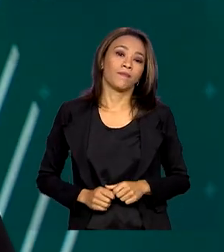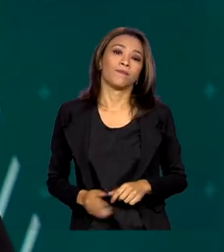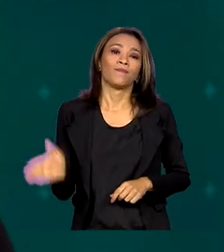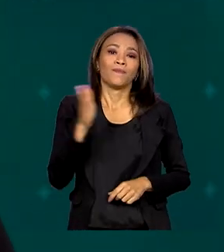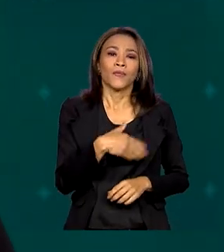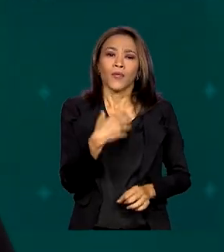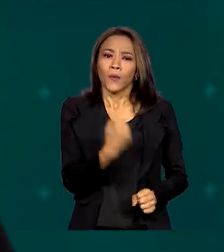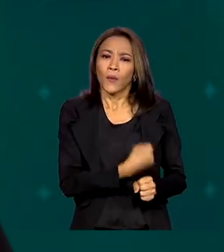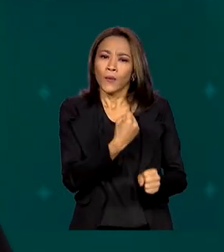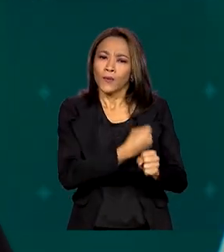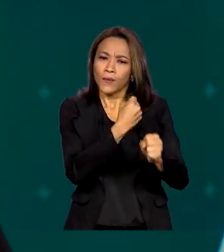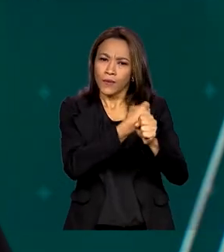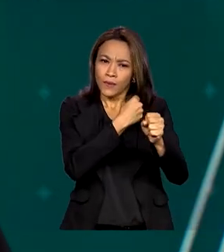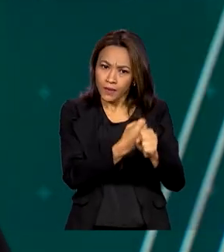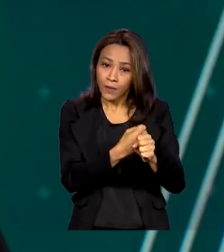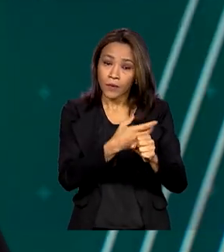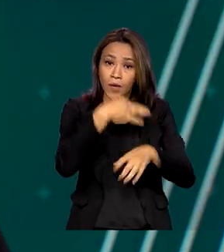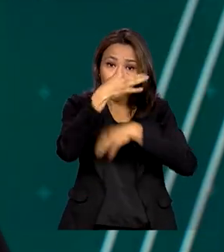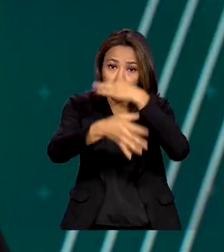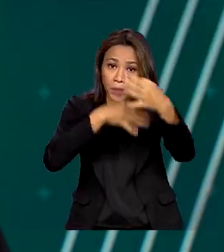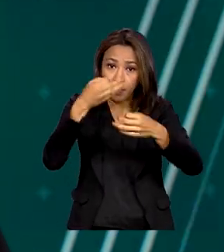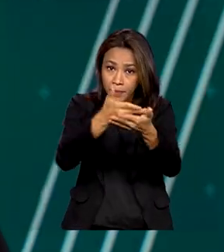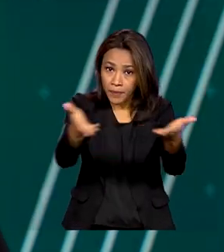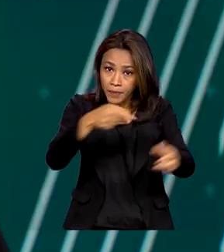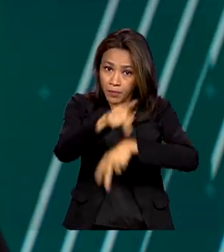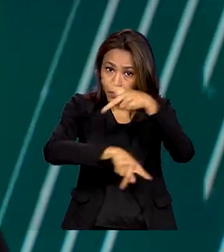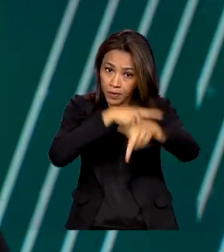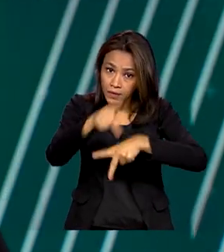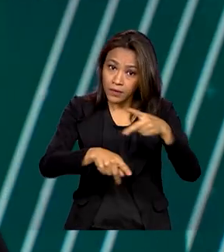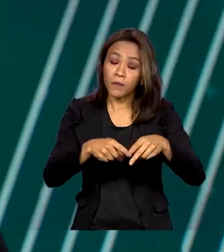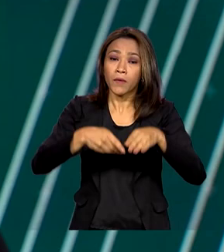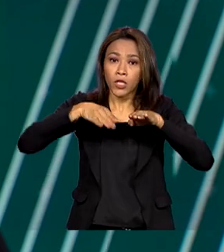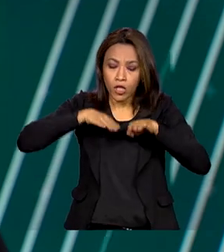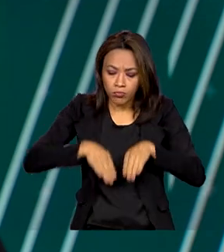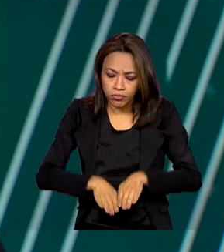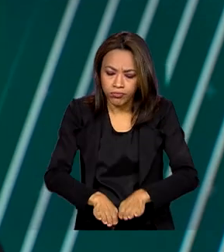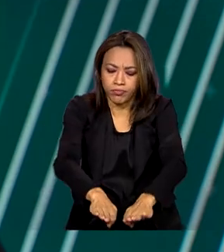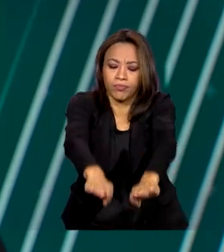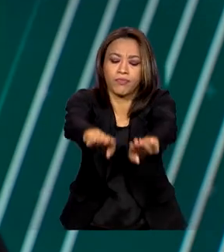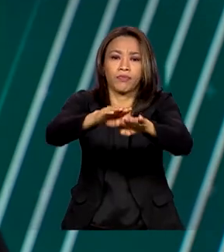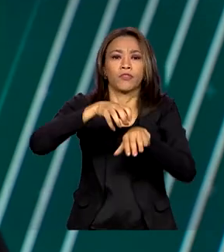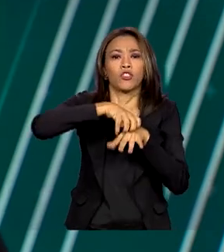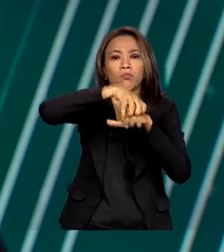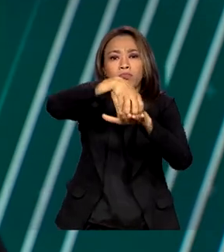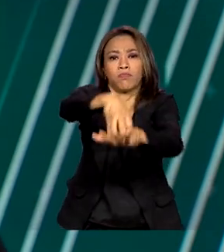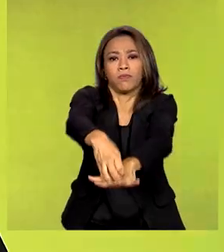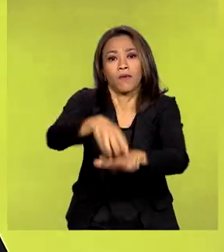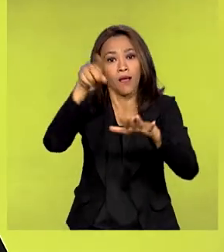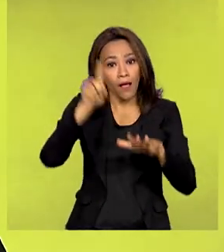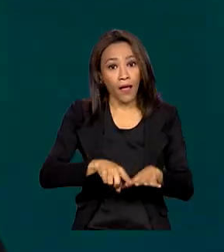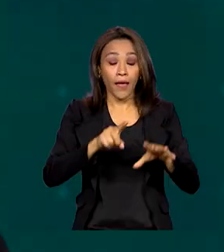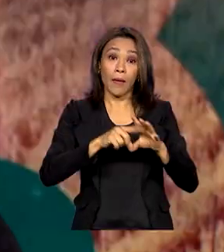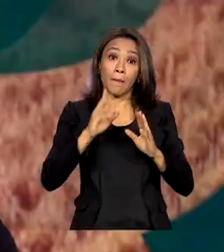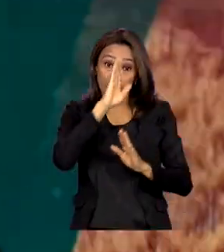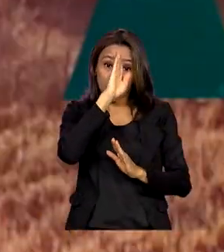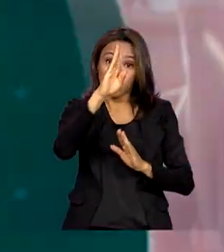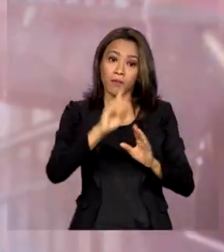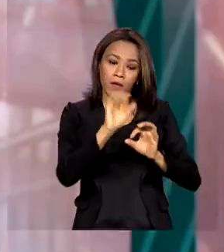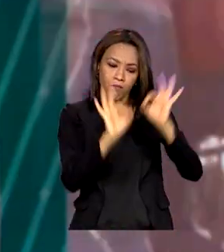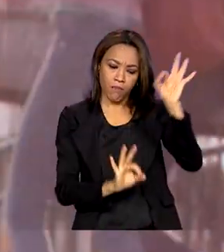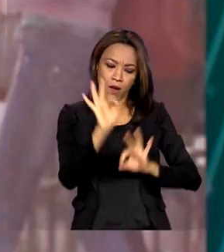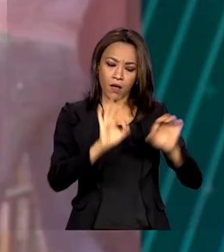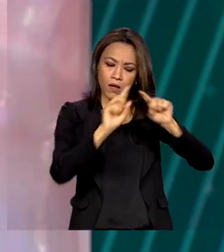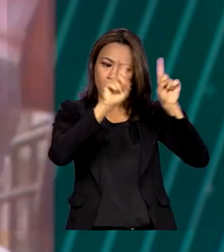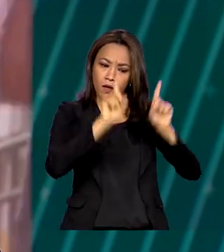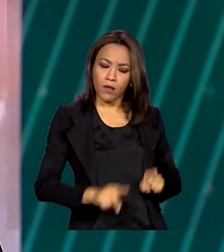Obras sugeridas pela população e vias de escoamento de grãos são prioridades no plano de 100 dias do Ministério dos